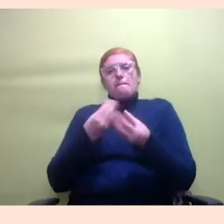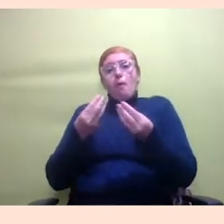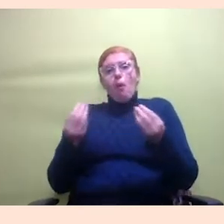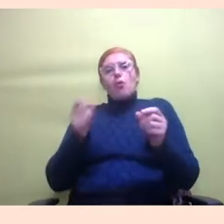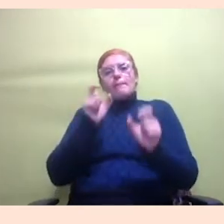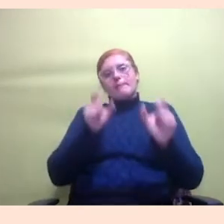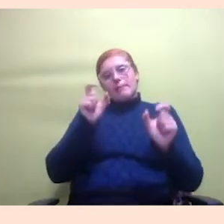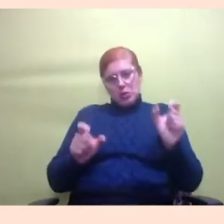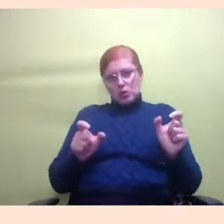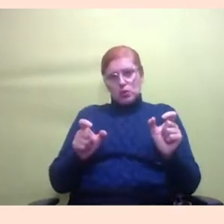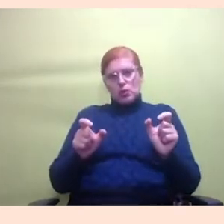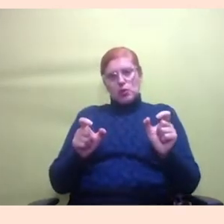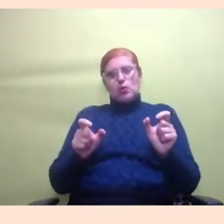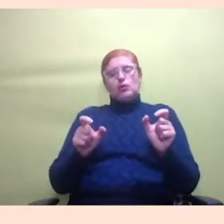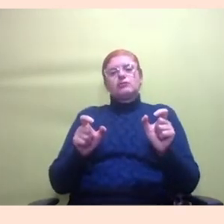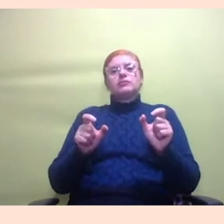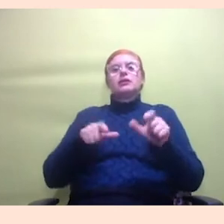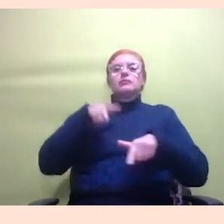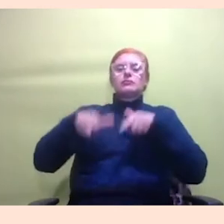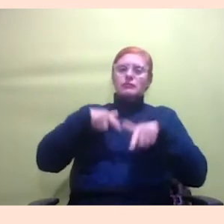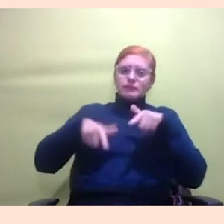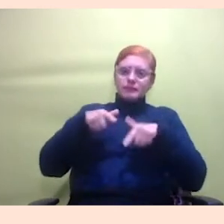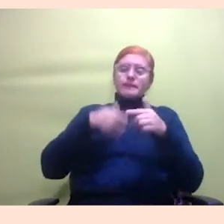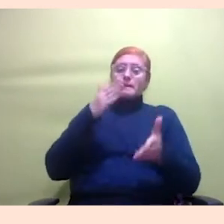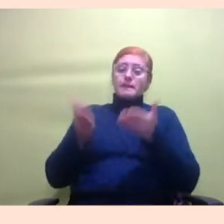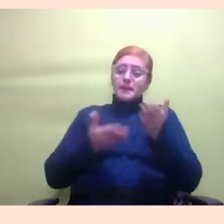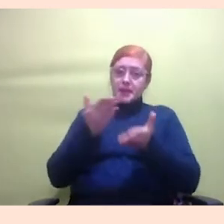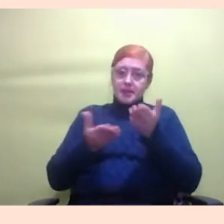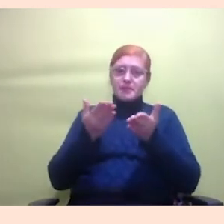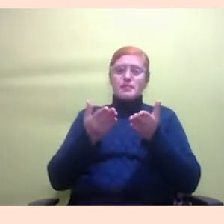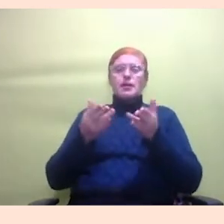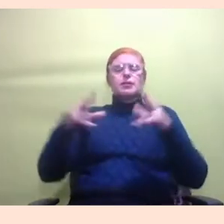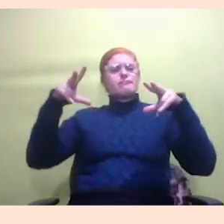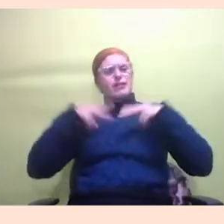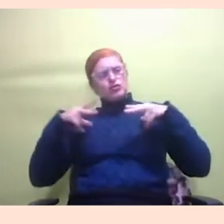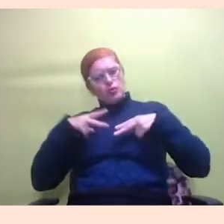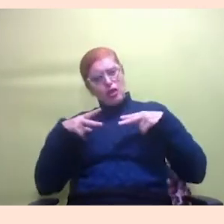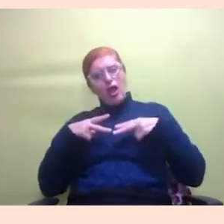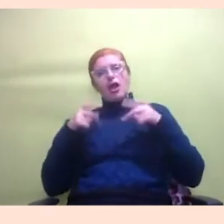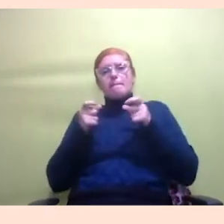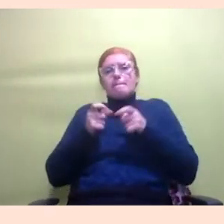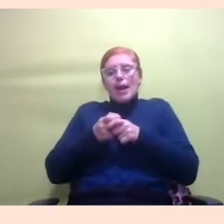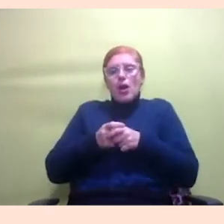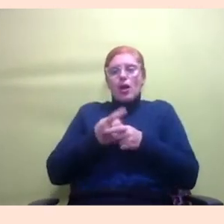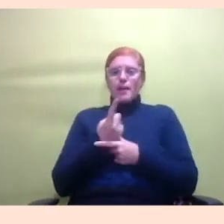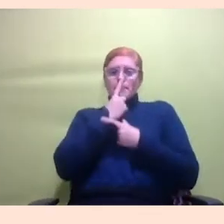de uma vez a gente trabalha com um atendimento muito mais pessoal e menor mais íntimo mesmo